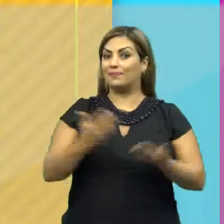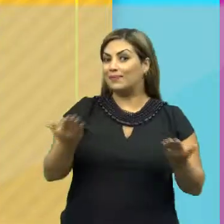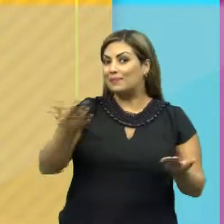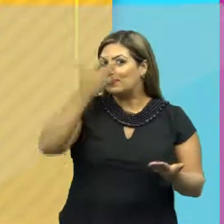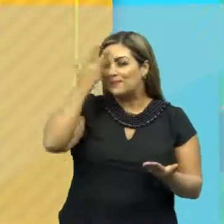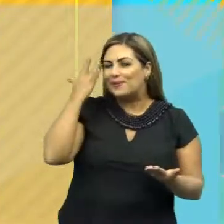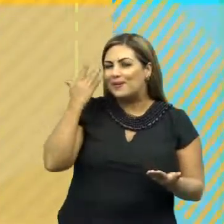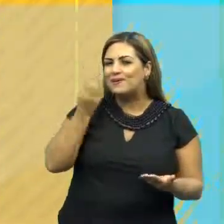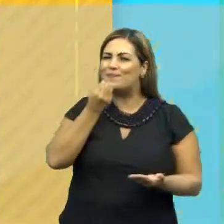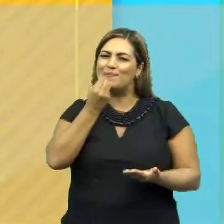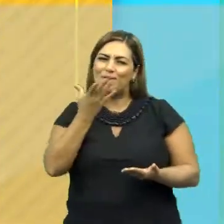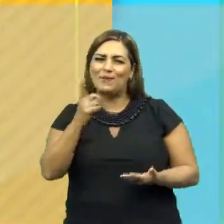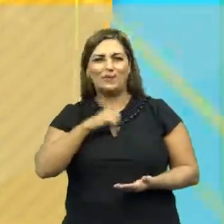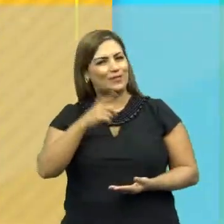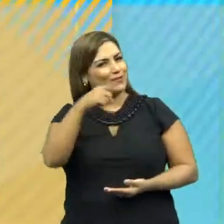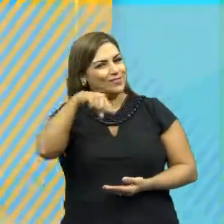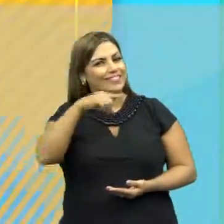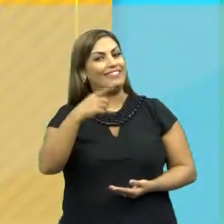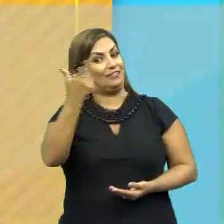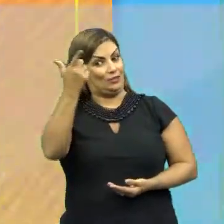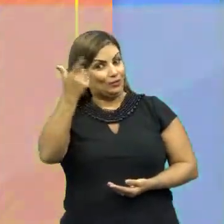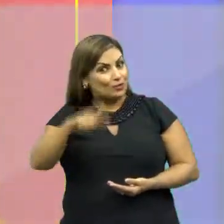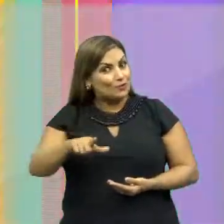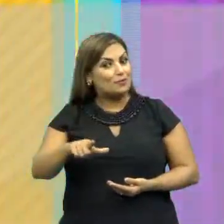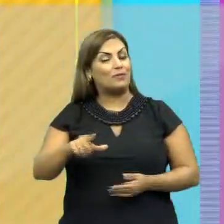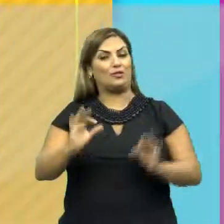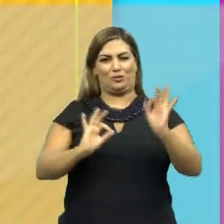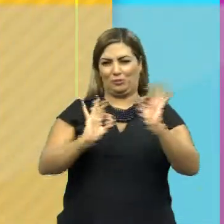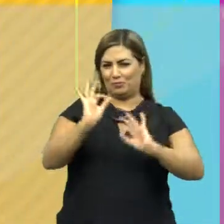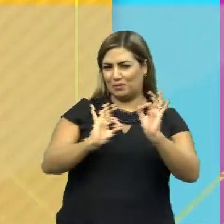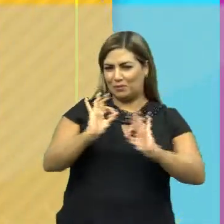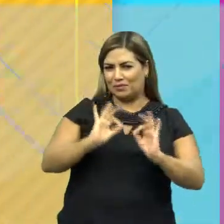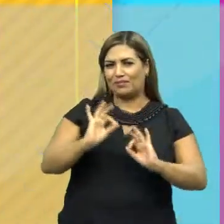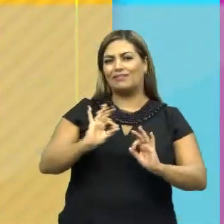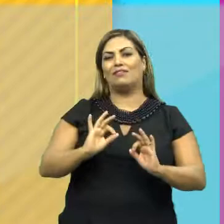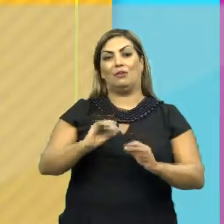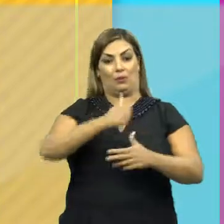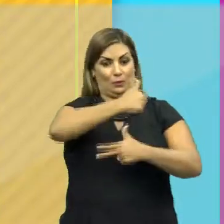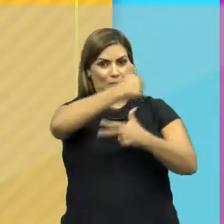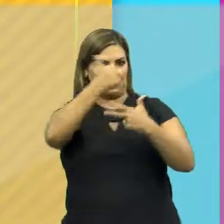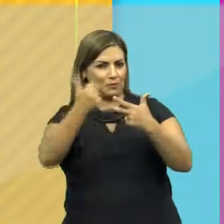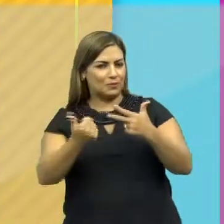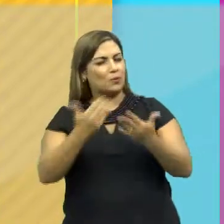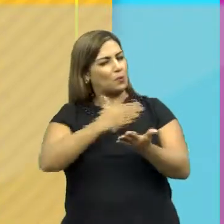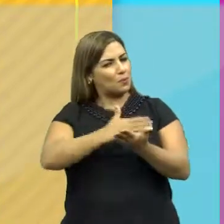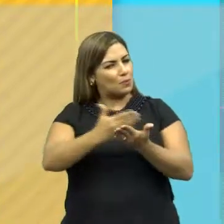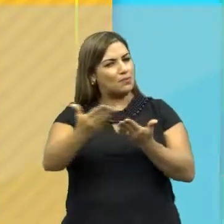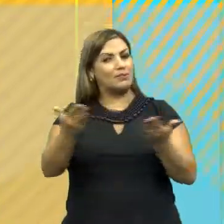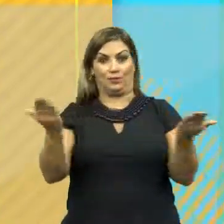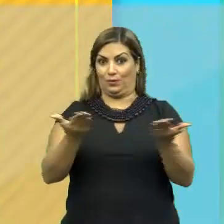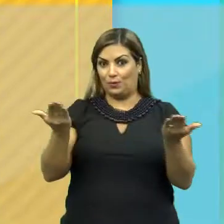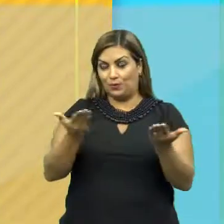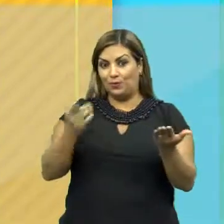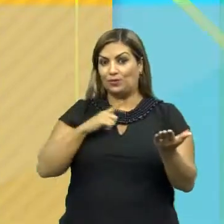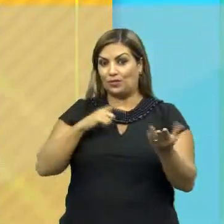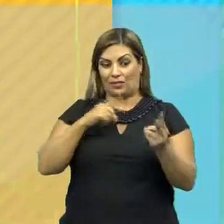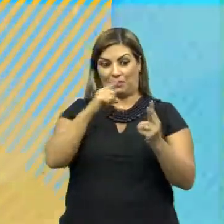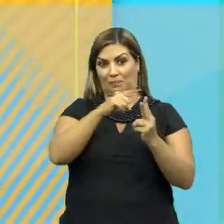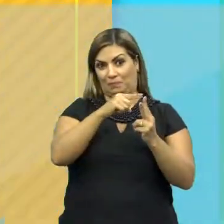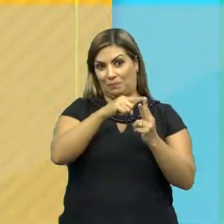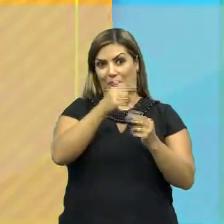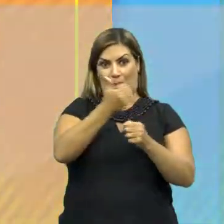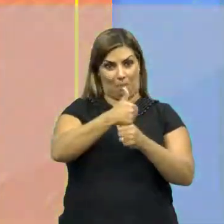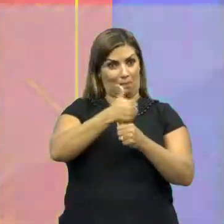E aí, pessoal, que bom ter vocês aqui para mais um dia de preparação. Goiás vem no Enem está começando e hoje vai rolar